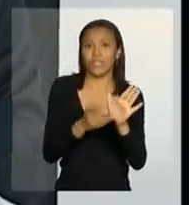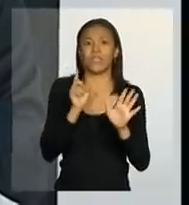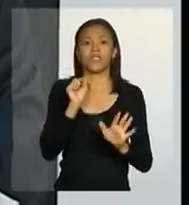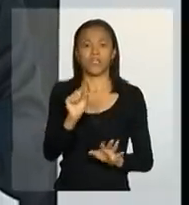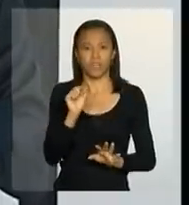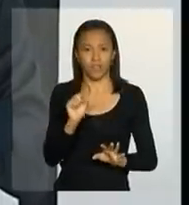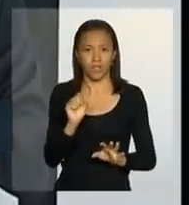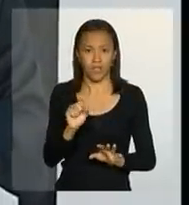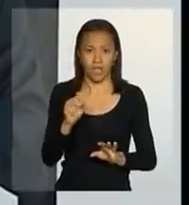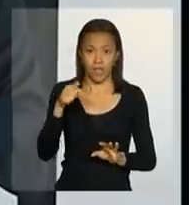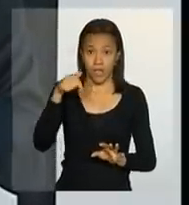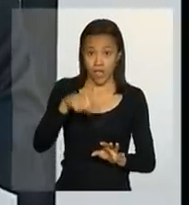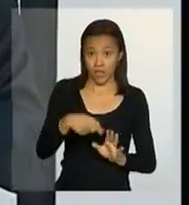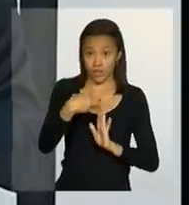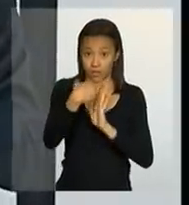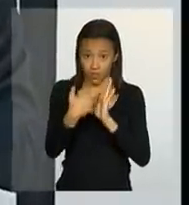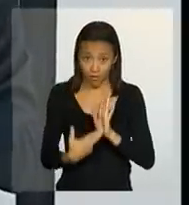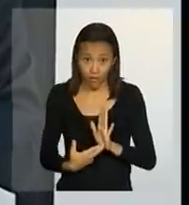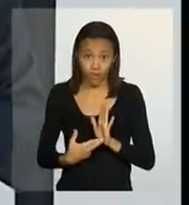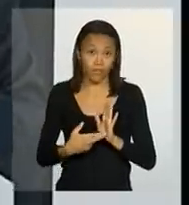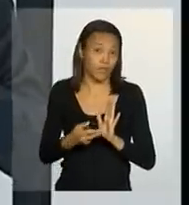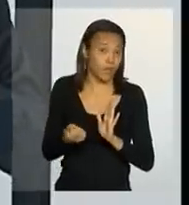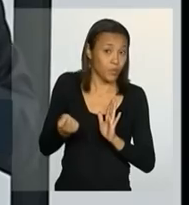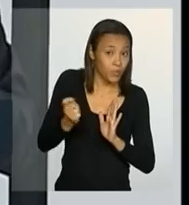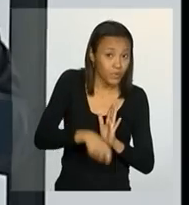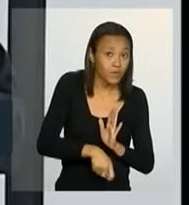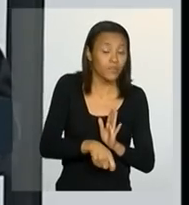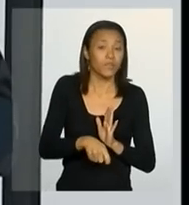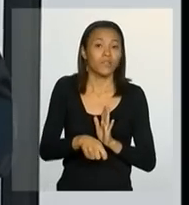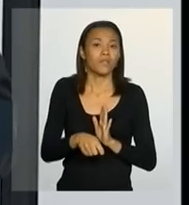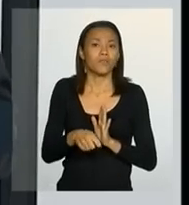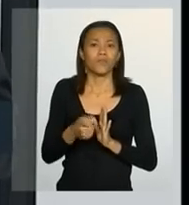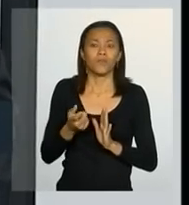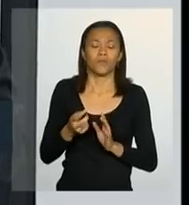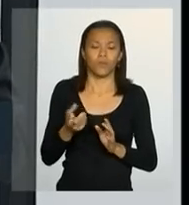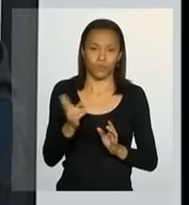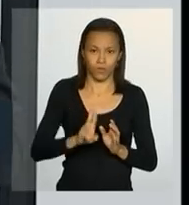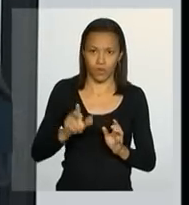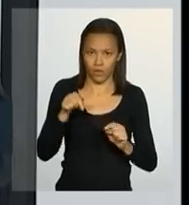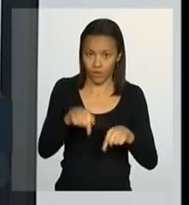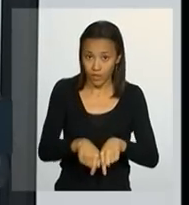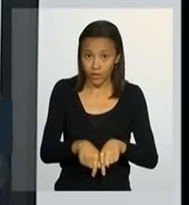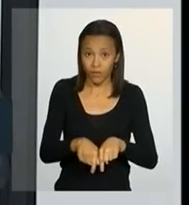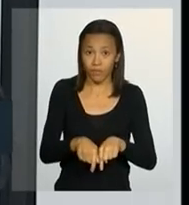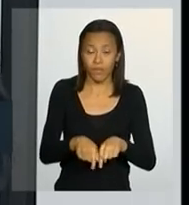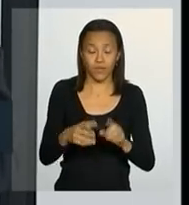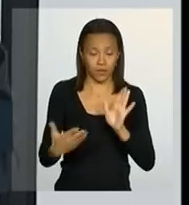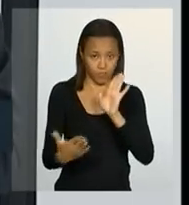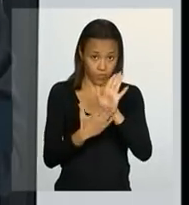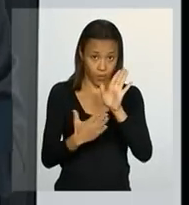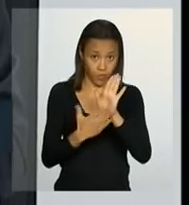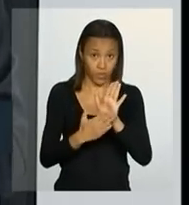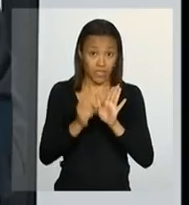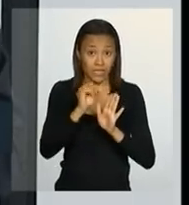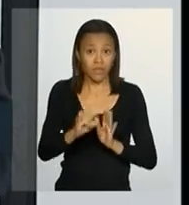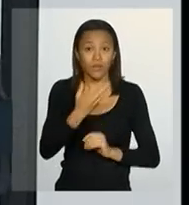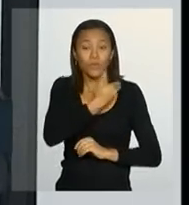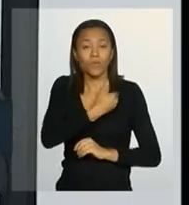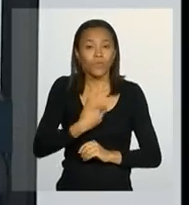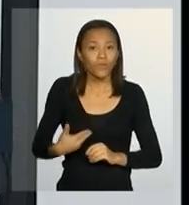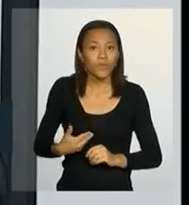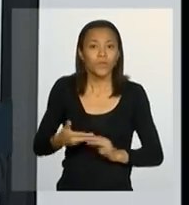nesse marco regulatório, nós pudermos usar até dos seguros no Brasil, tramita essa proposta, se o governo